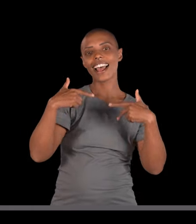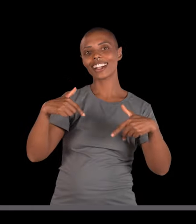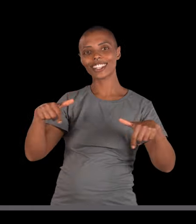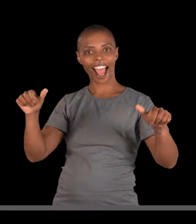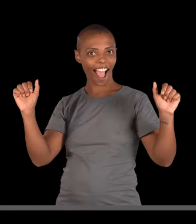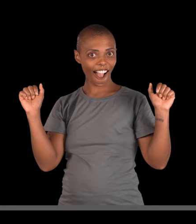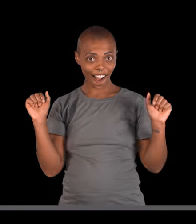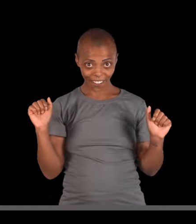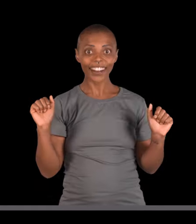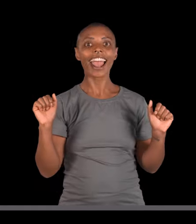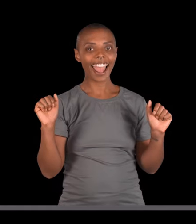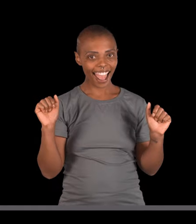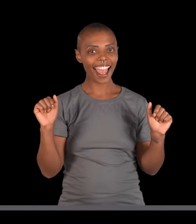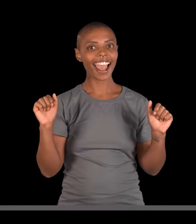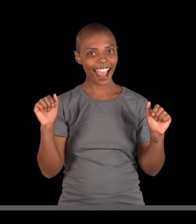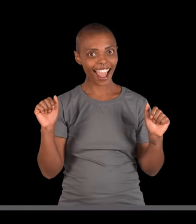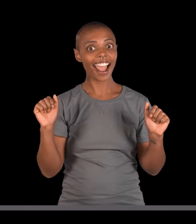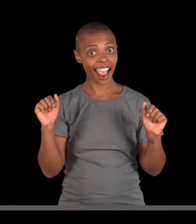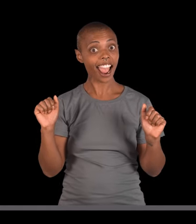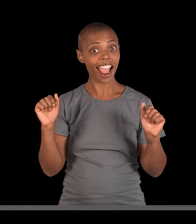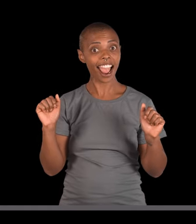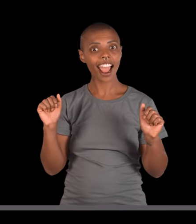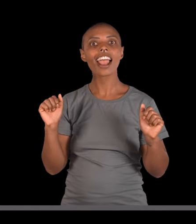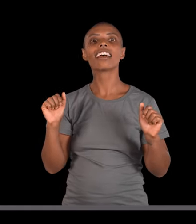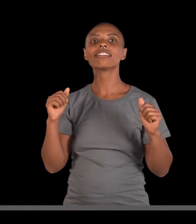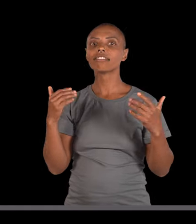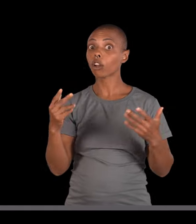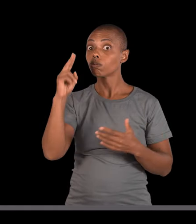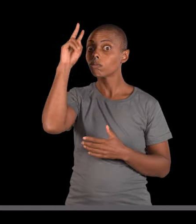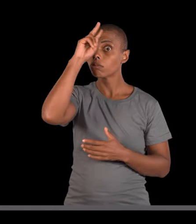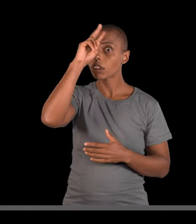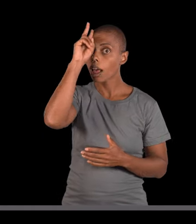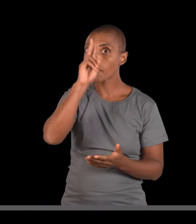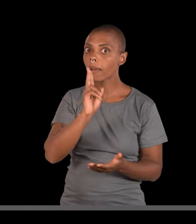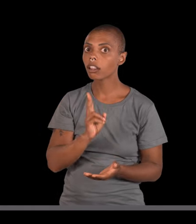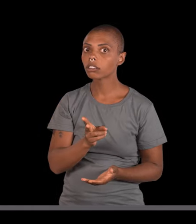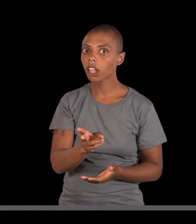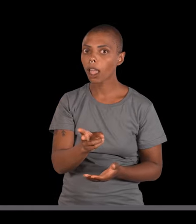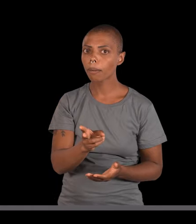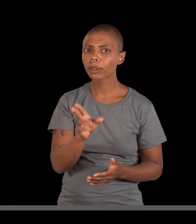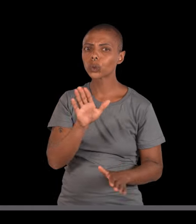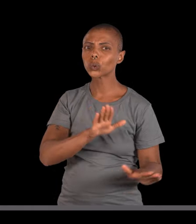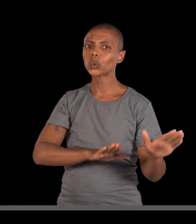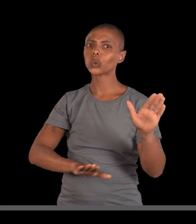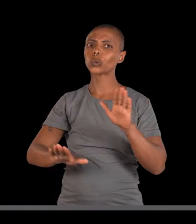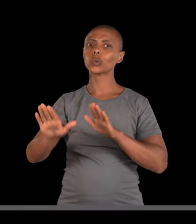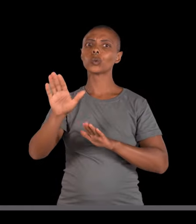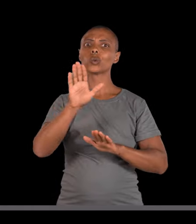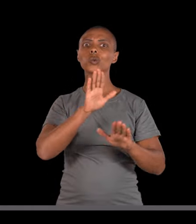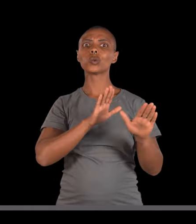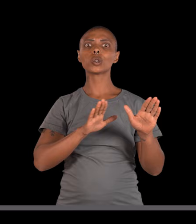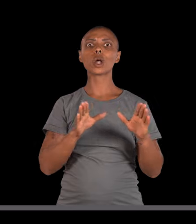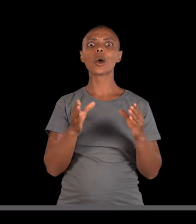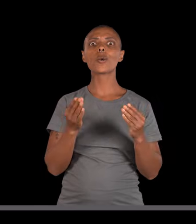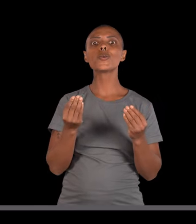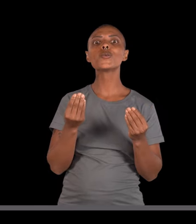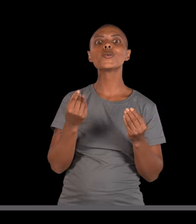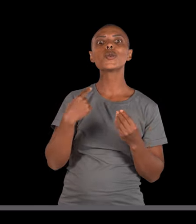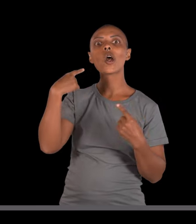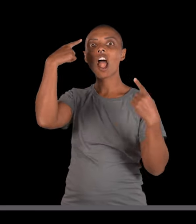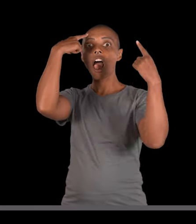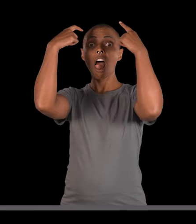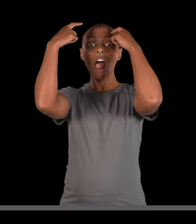você e se tornando uma atitude mega natural, é, no mais, lembre-se sempre.